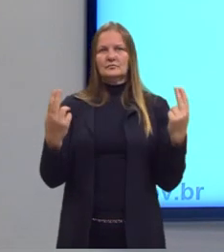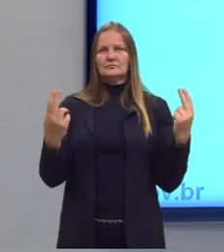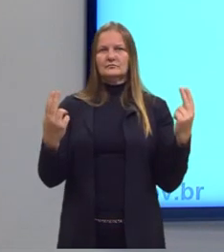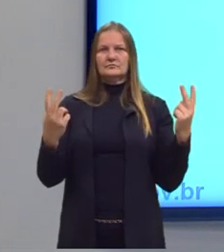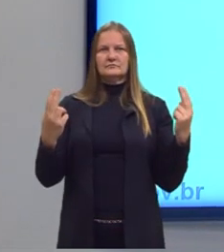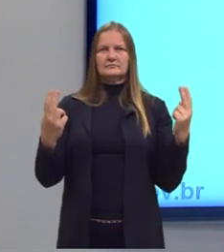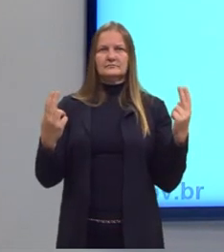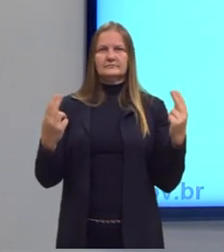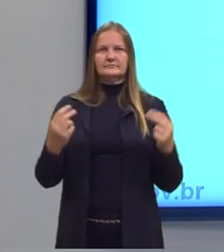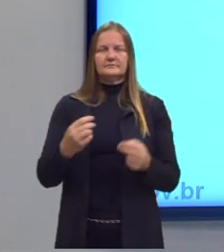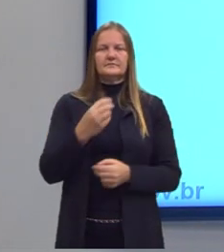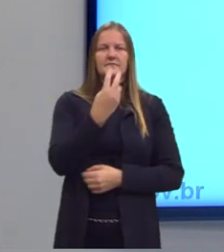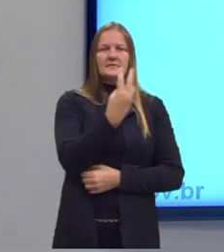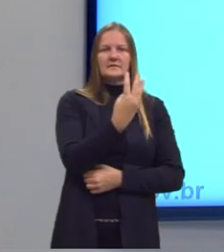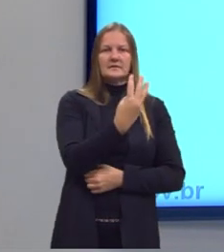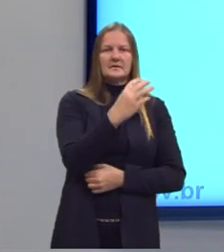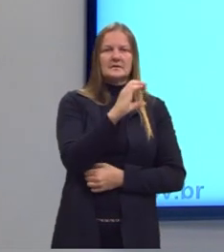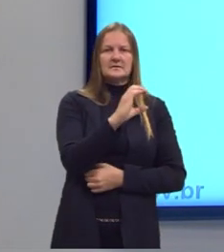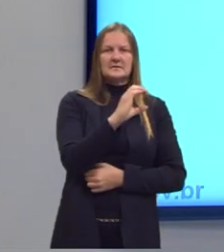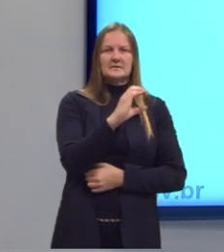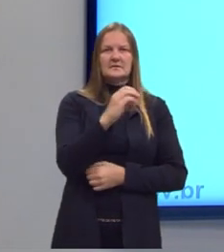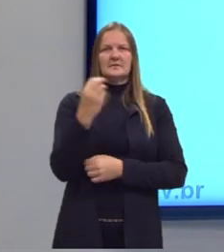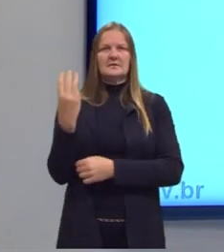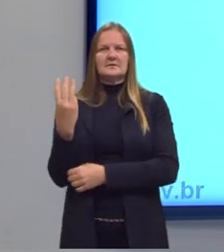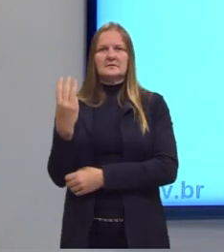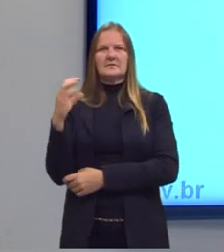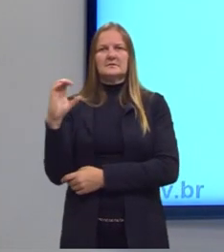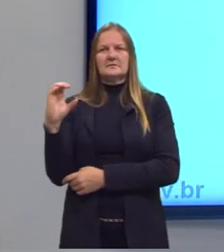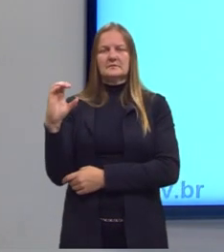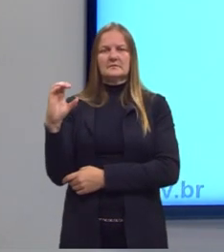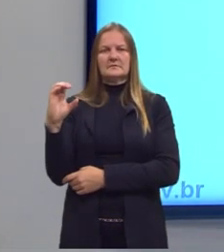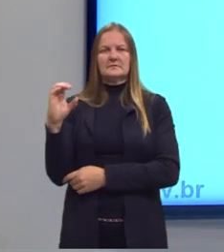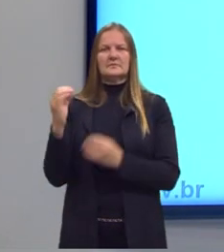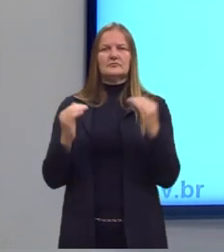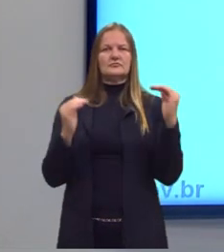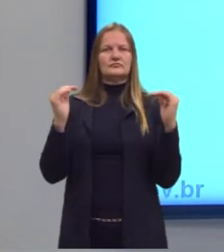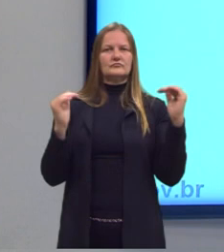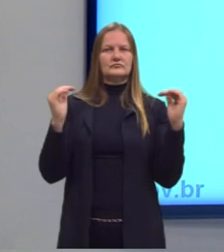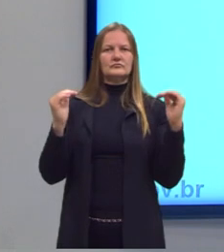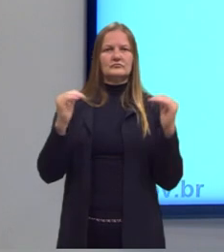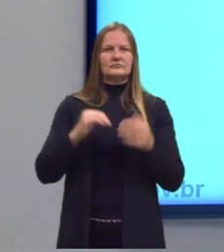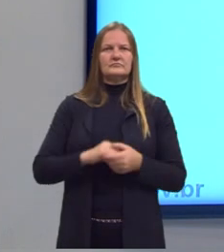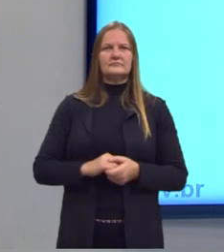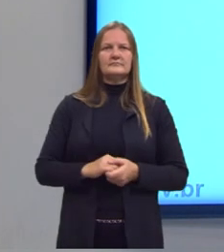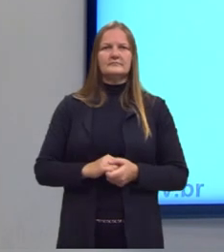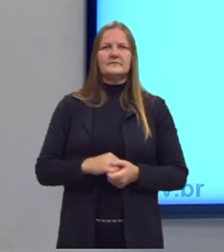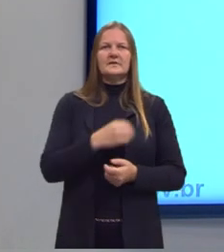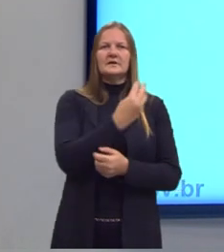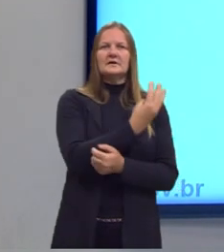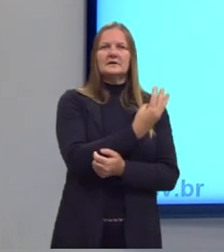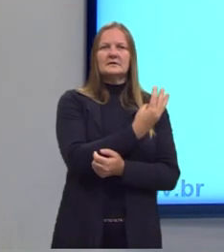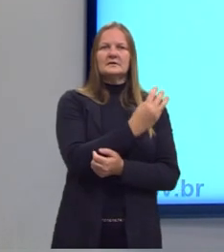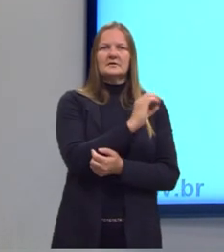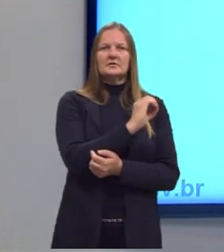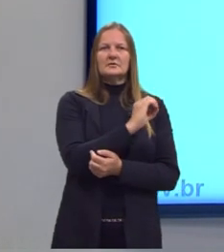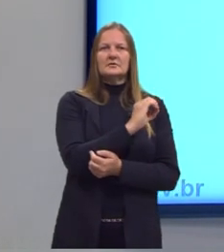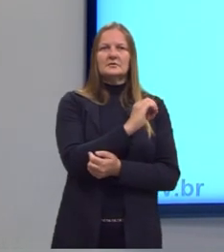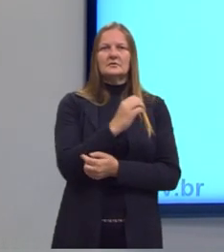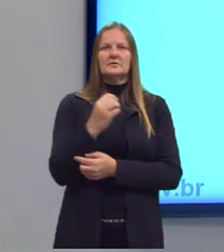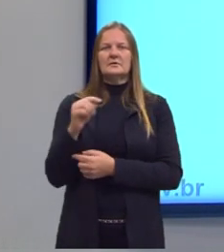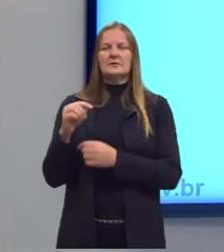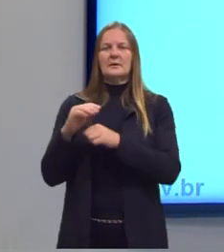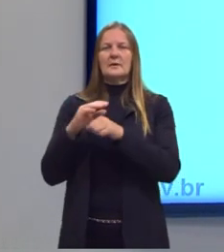Aqui eu tenho três carbonos, nessa substância, aqui eu tenho três carbonos. Aqui eu tenho três oxigênios